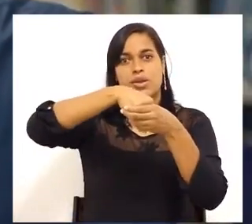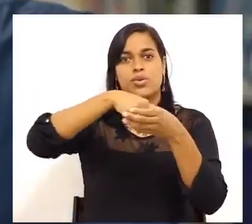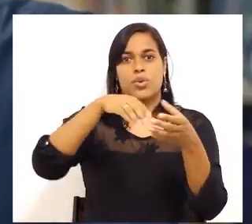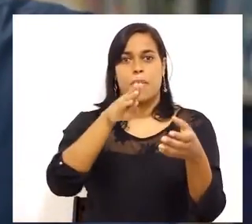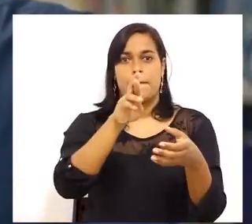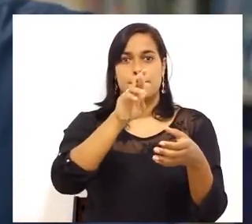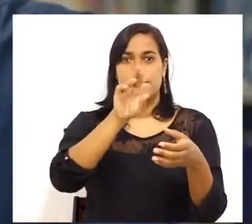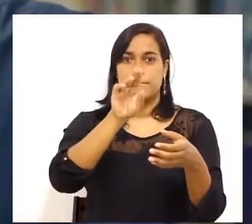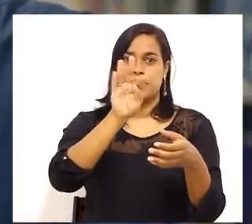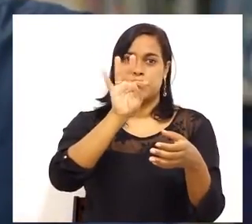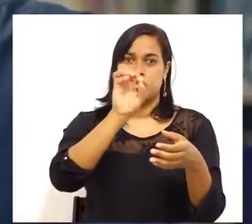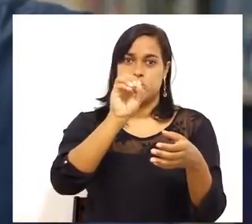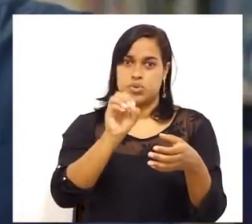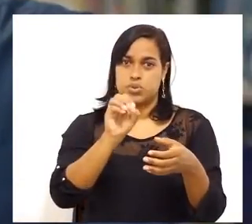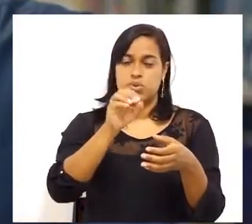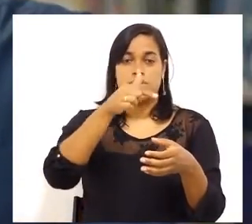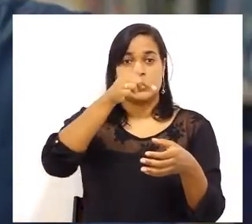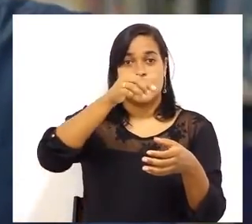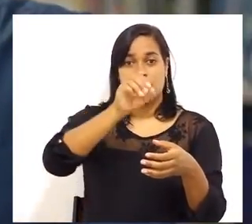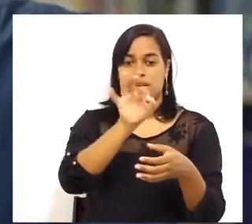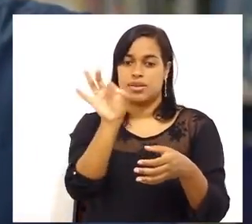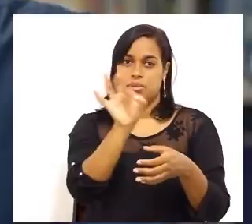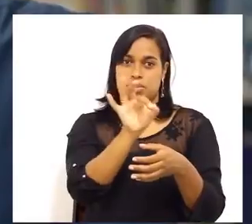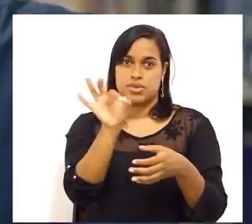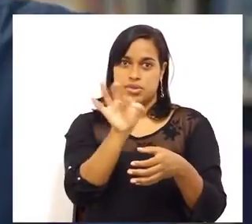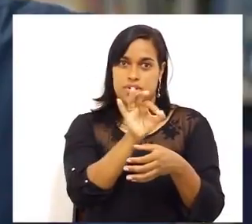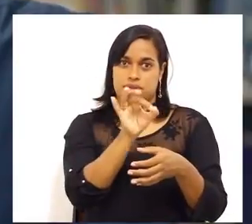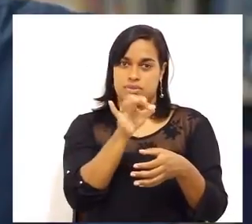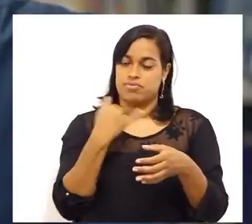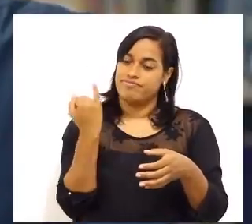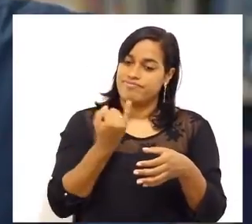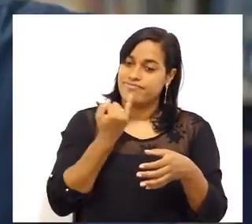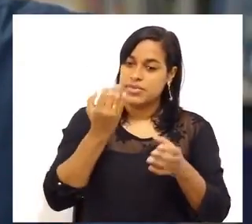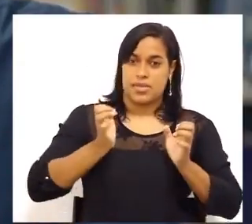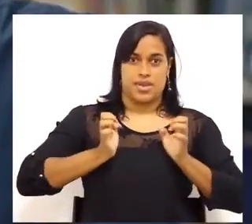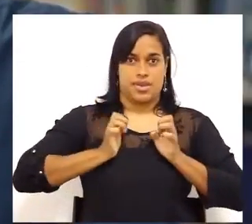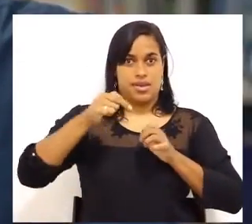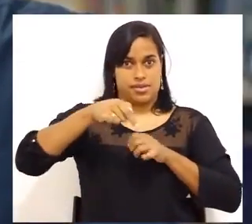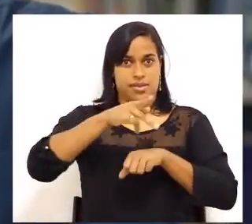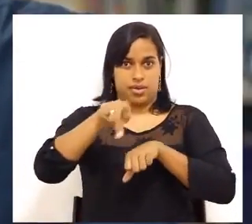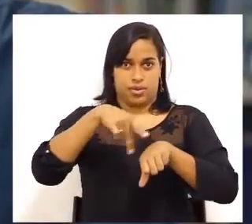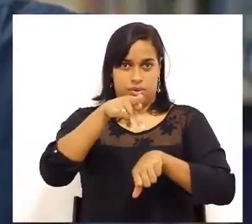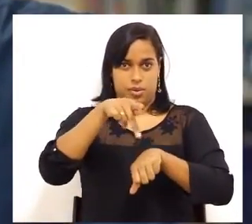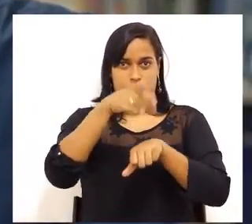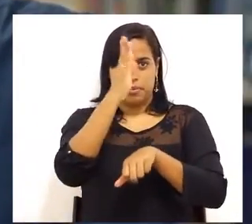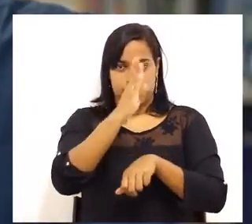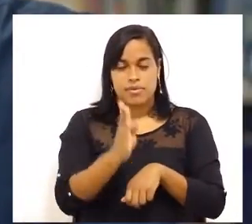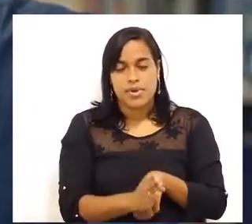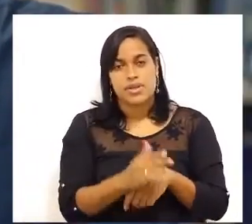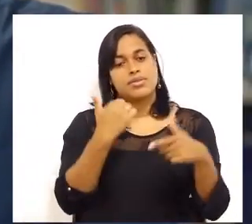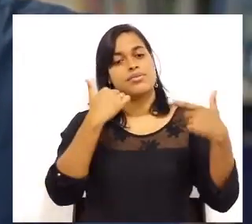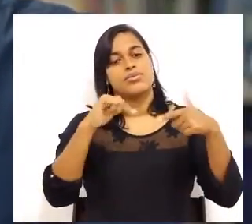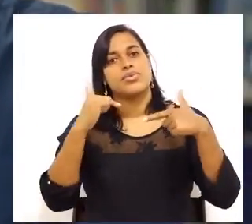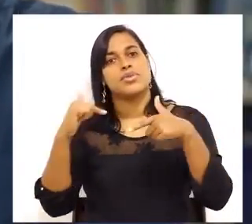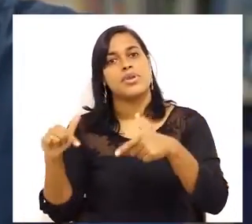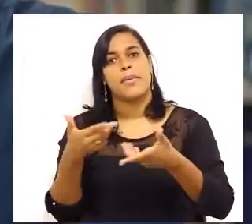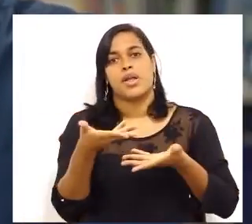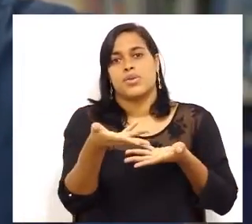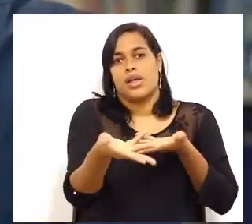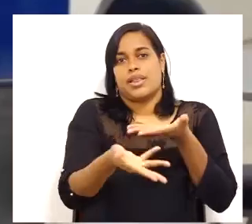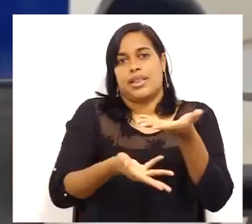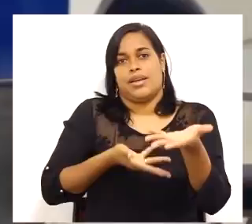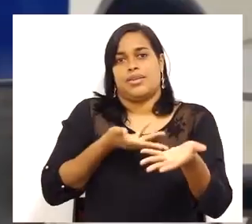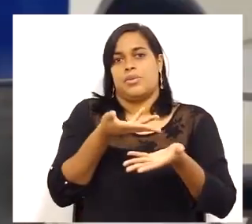70% da riqueza produzida pelo país, elas vêm hoje através dessas organizações que trabalham com os serviços.